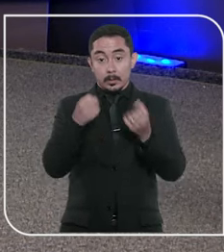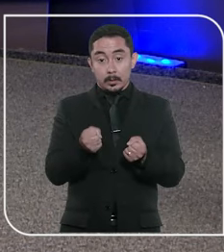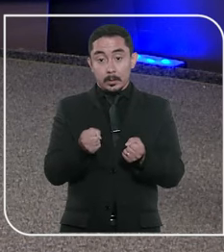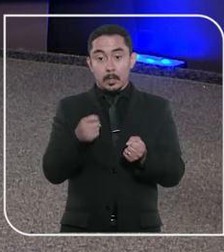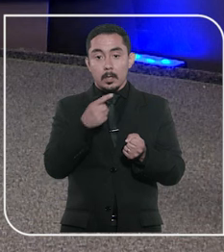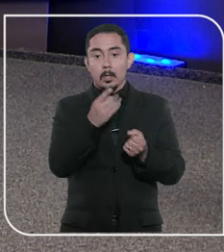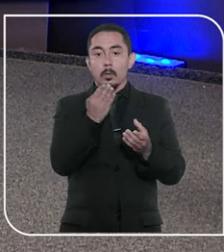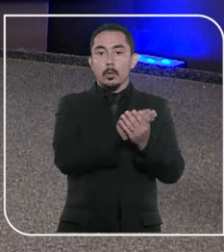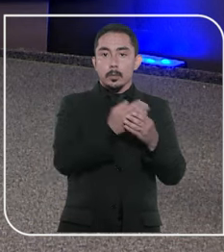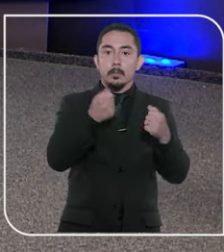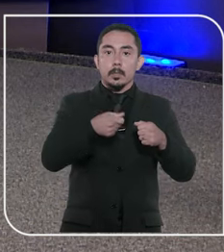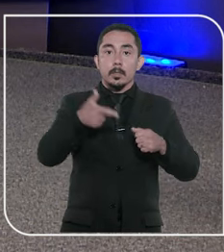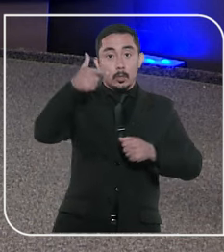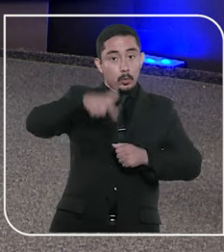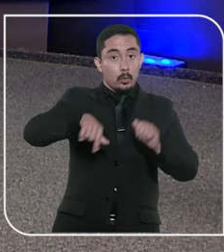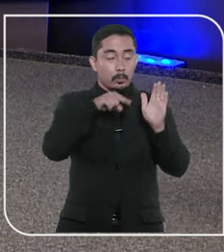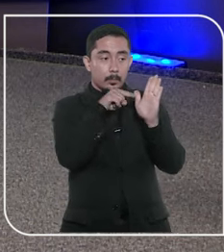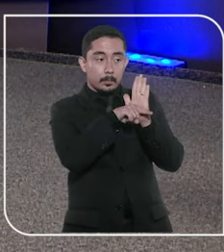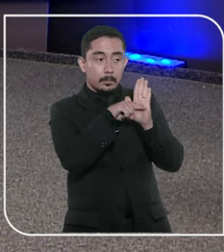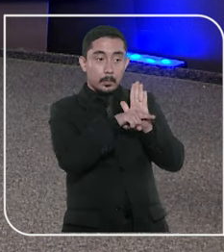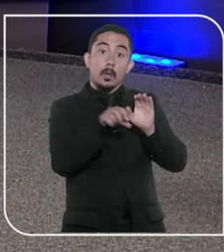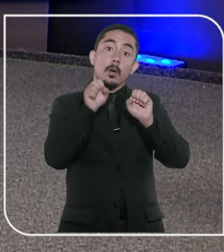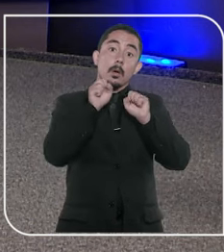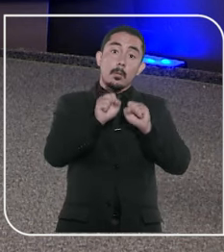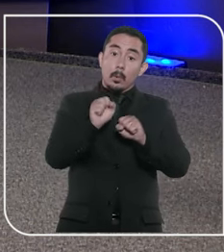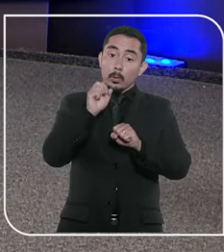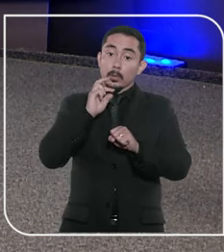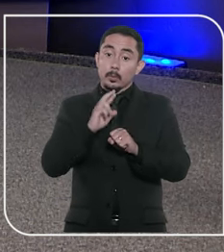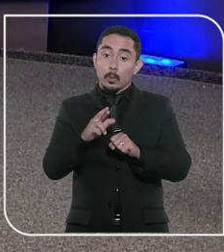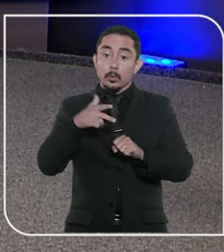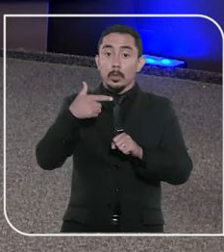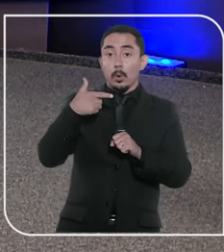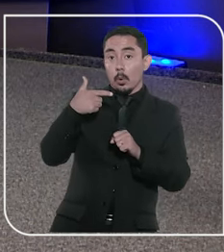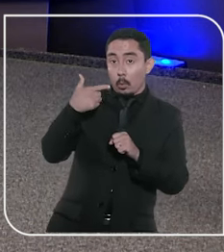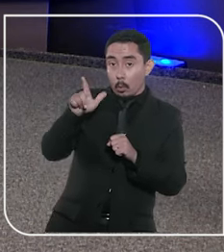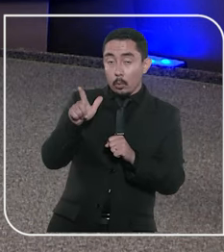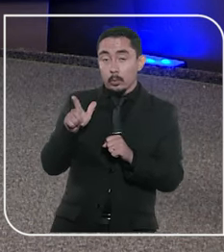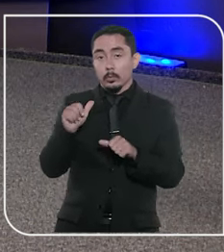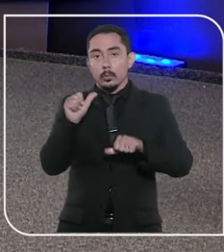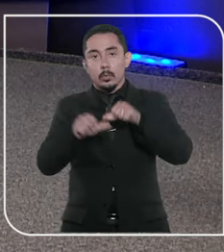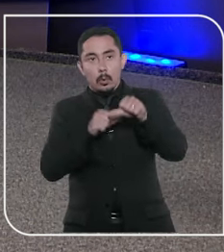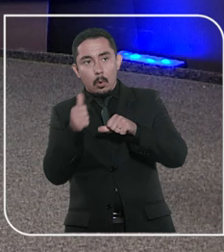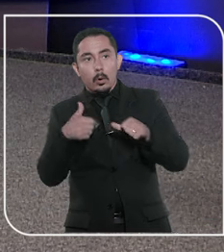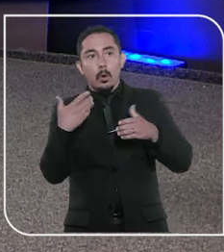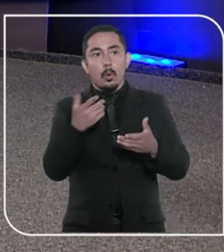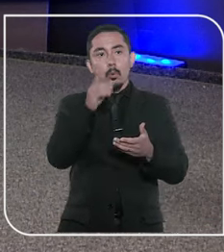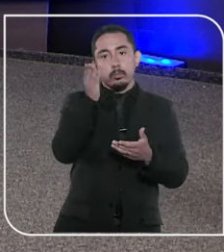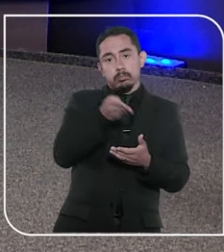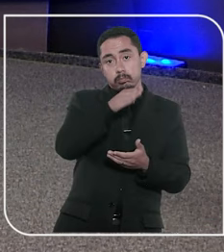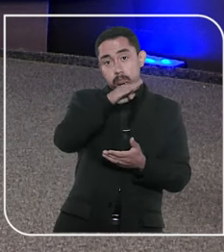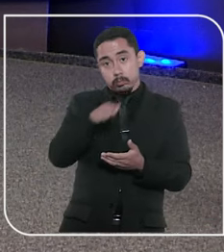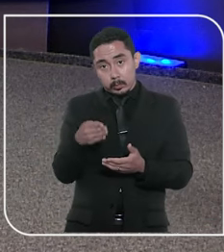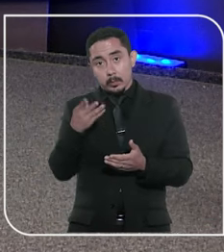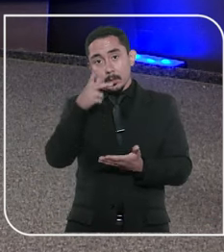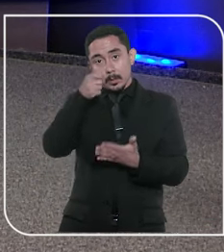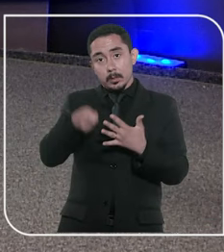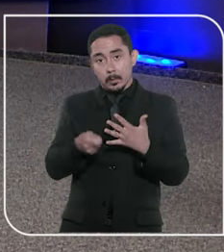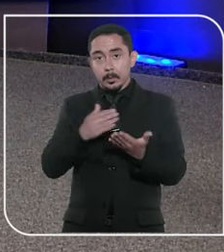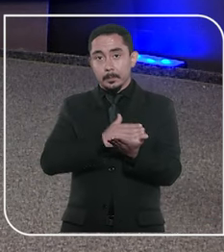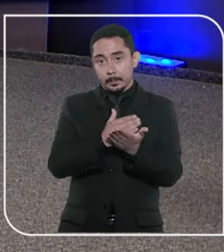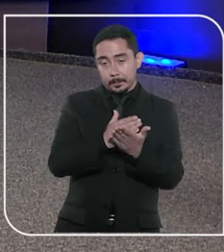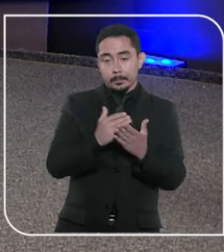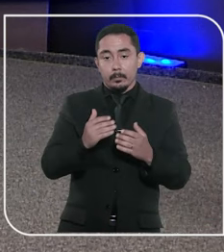Se a revisão for admitida, o caso será reexaminado e pode resultar na alteração ou